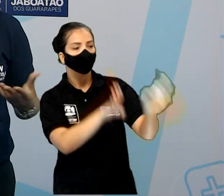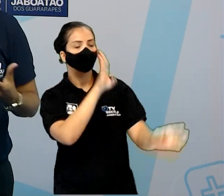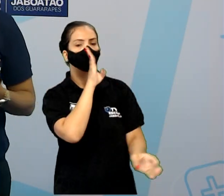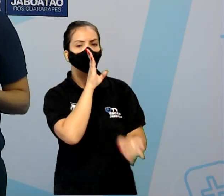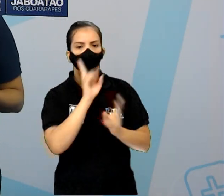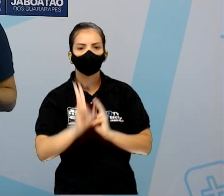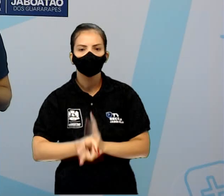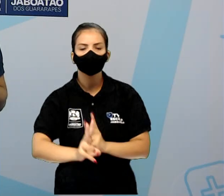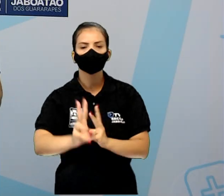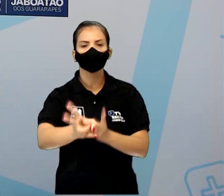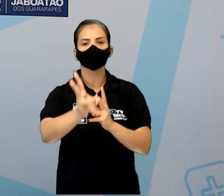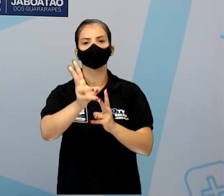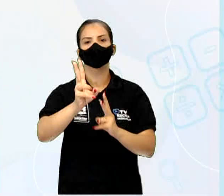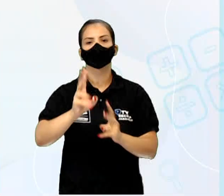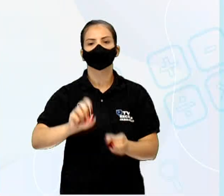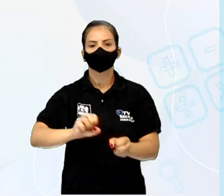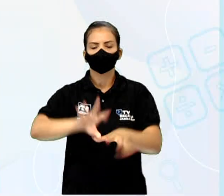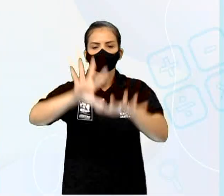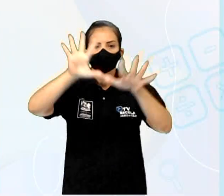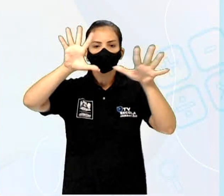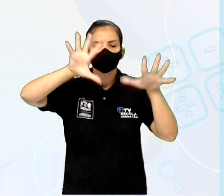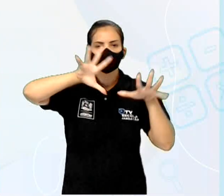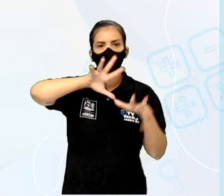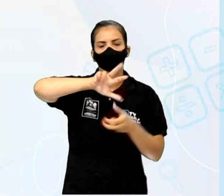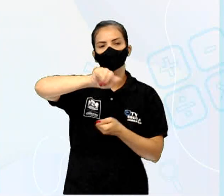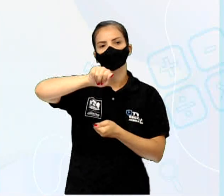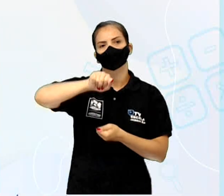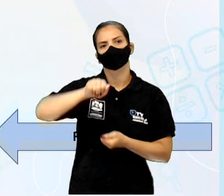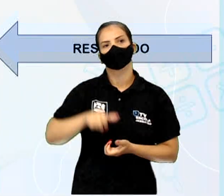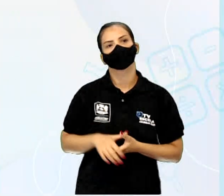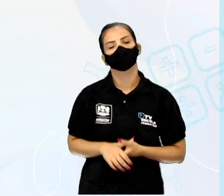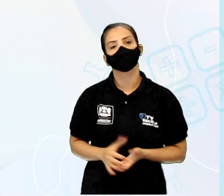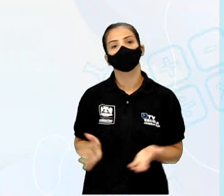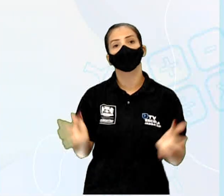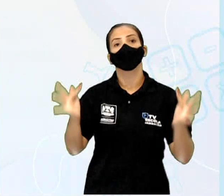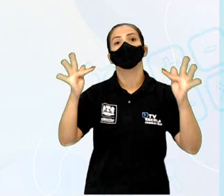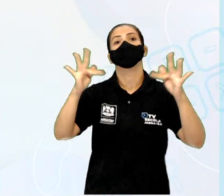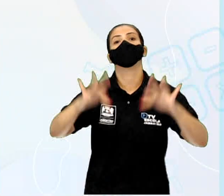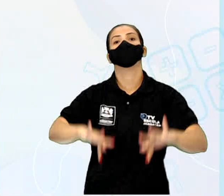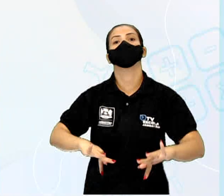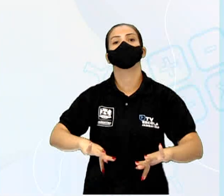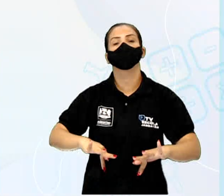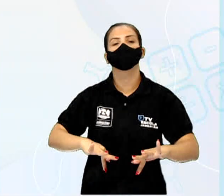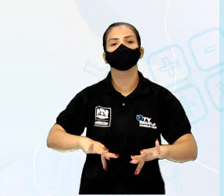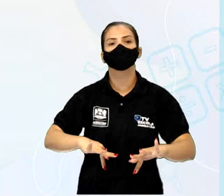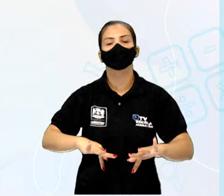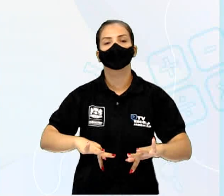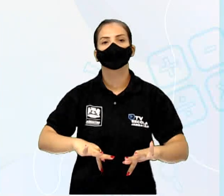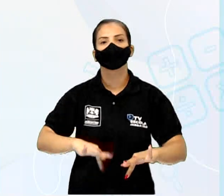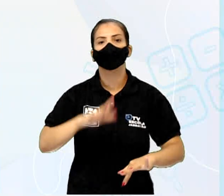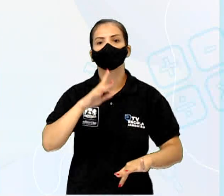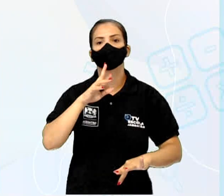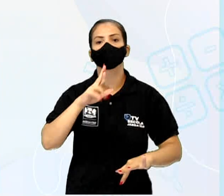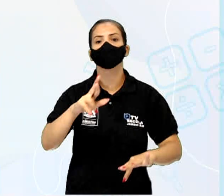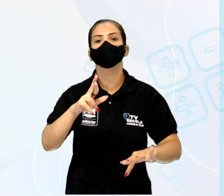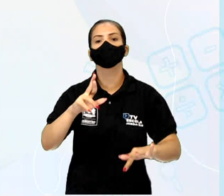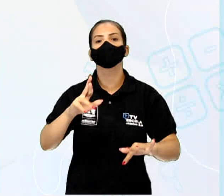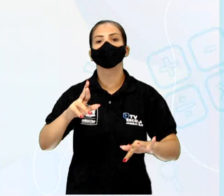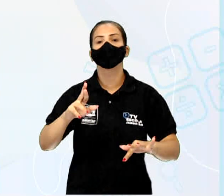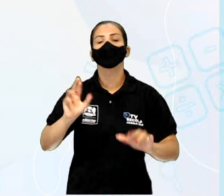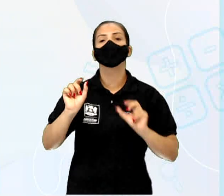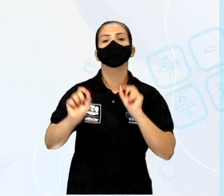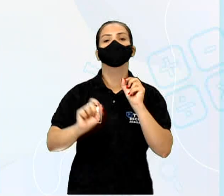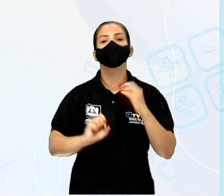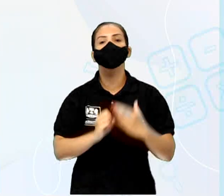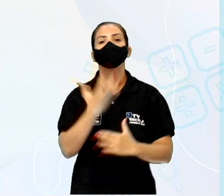mundo. Aí, vem, né, o final, que é o resultado. Qual foi o resultado,